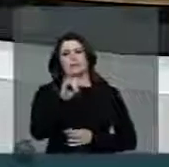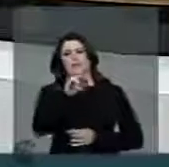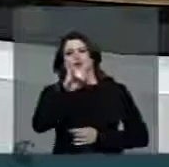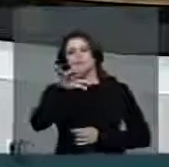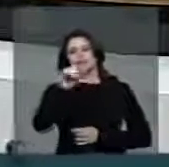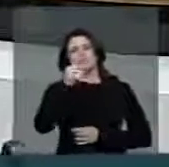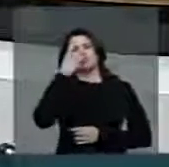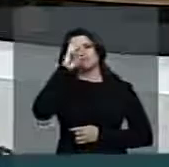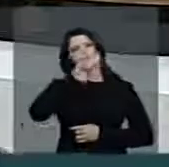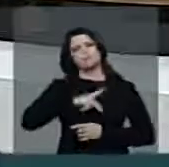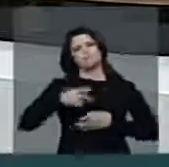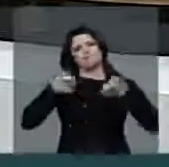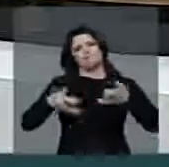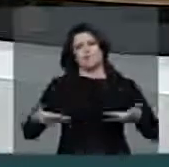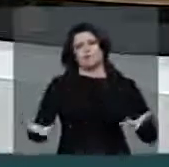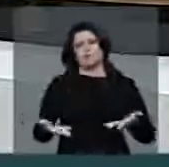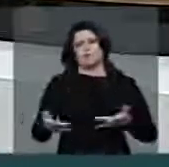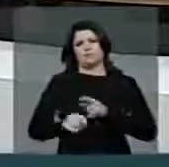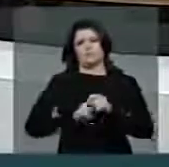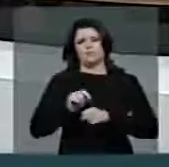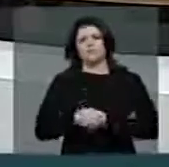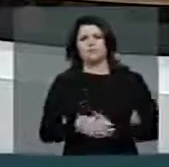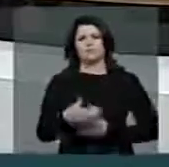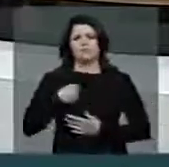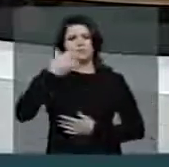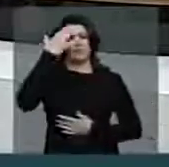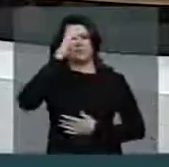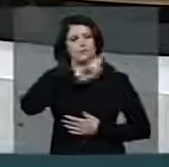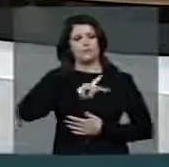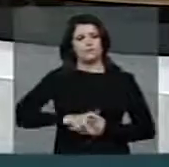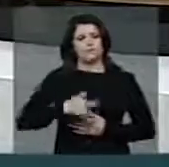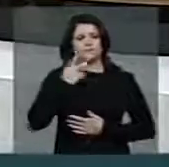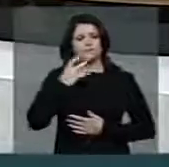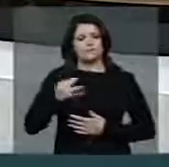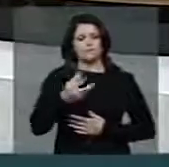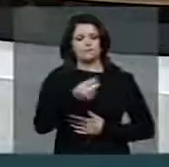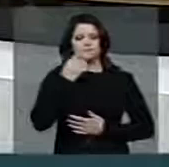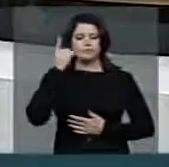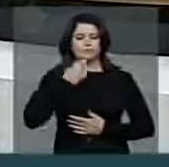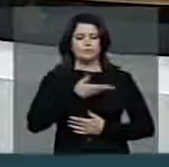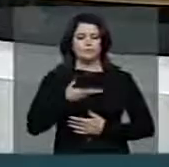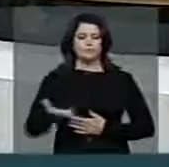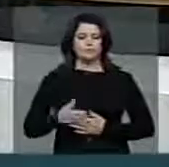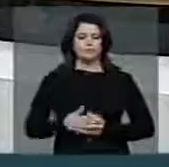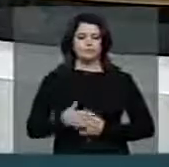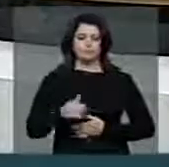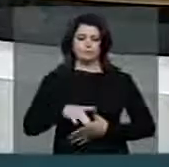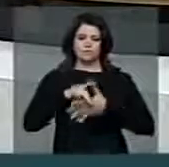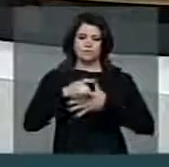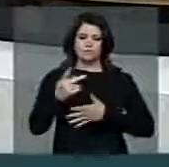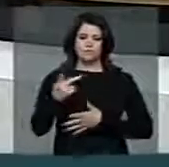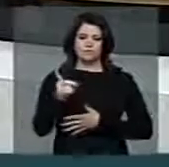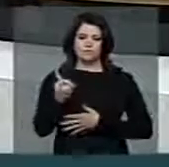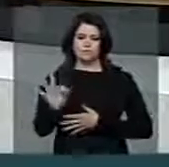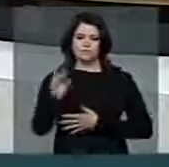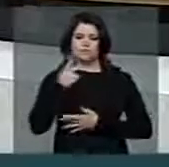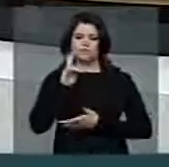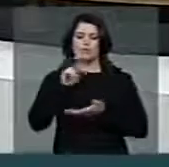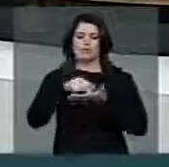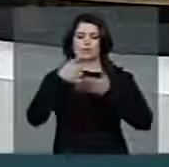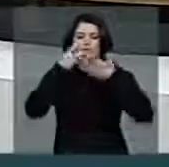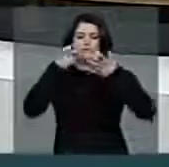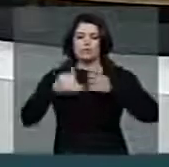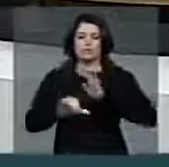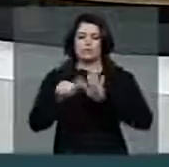Eu gostaria de fazer um esclarecimento, Sr. Presidente. Obrigado, Presidente. Sras. e Srs. Deputados. Enquanto líder do PDT, venho aqui à tribuna,